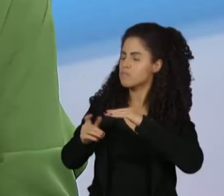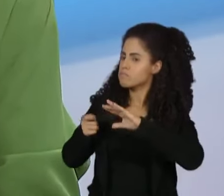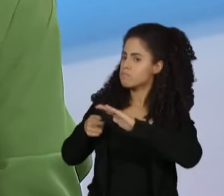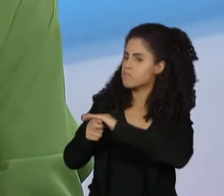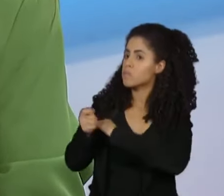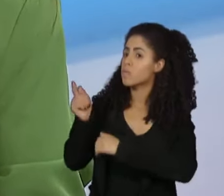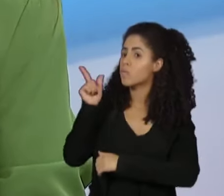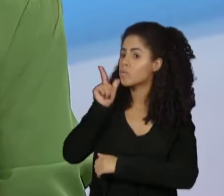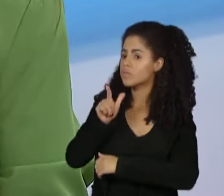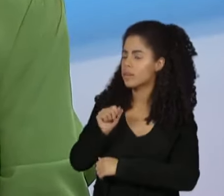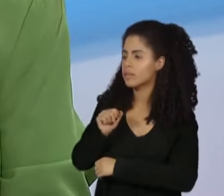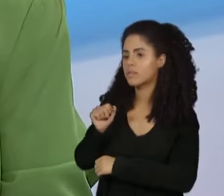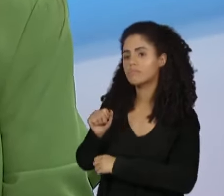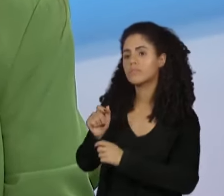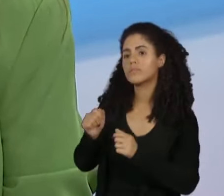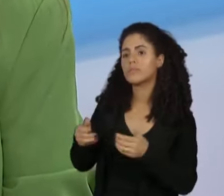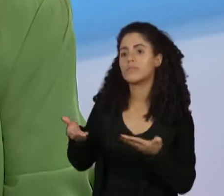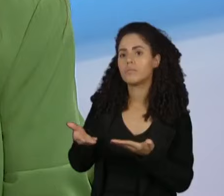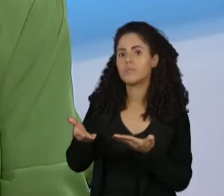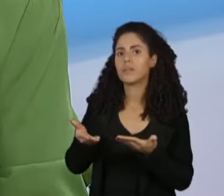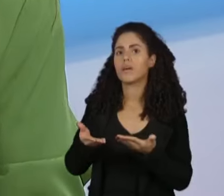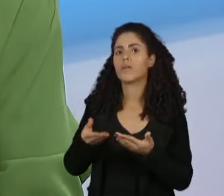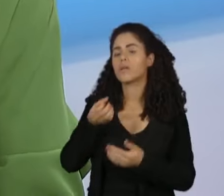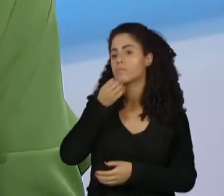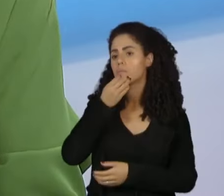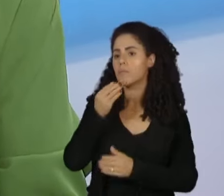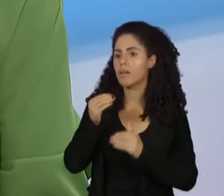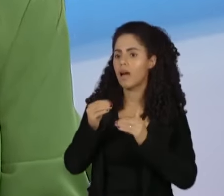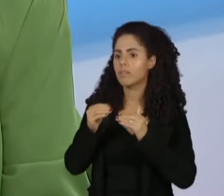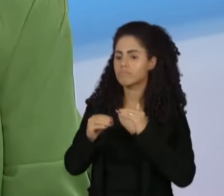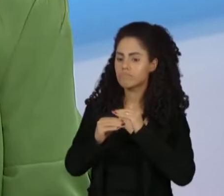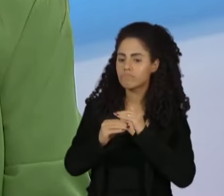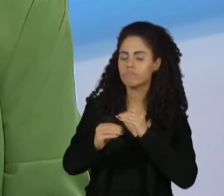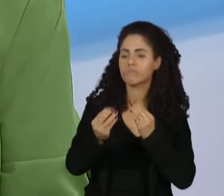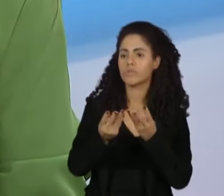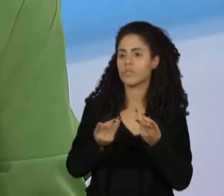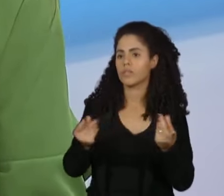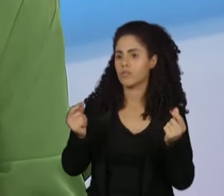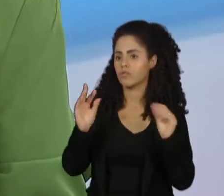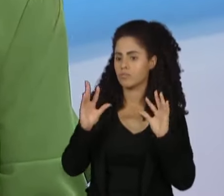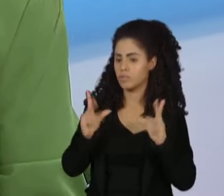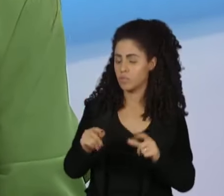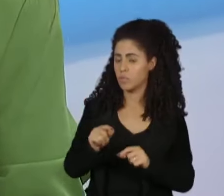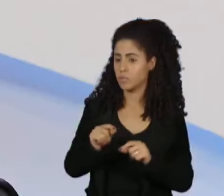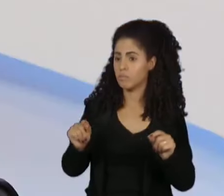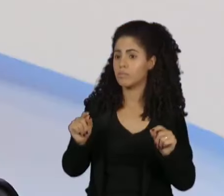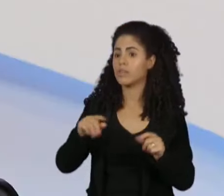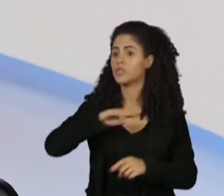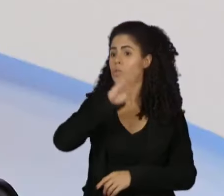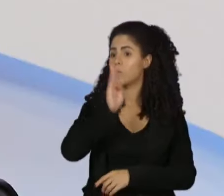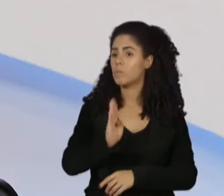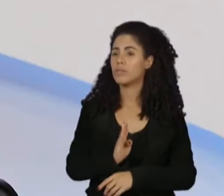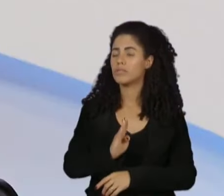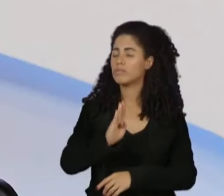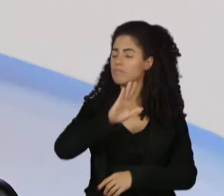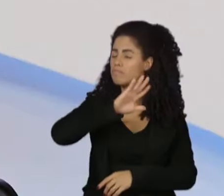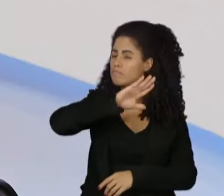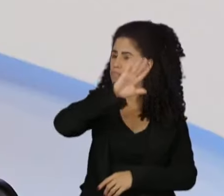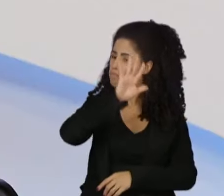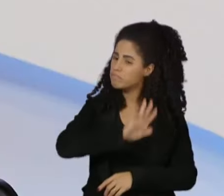que houve a democratização, mas o Brasil é muito grande,